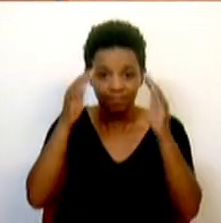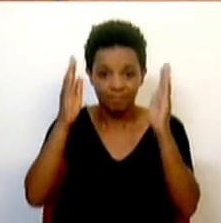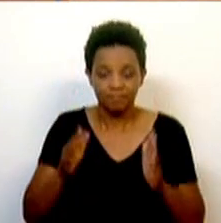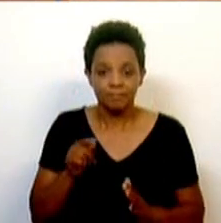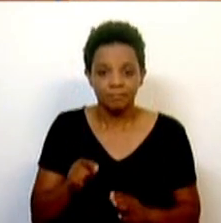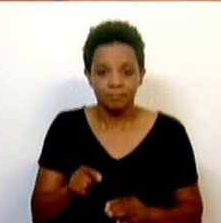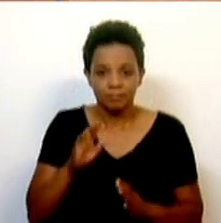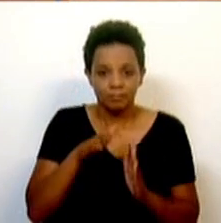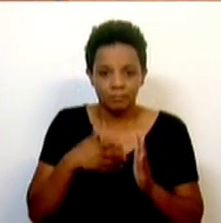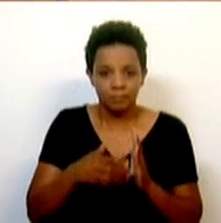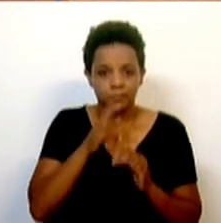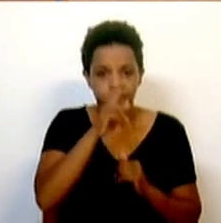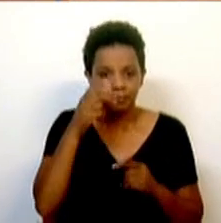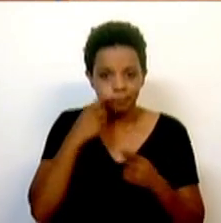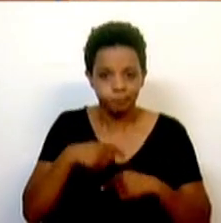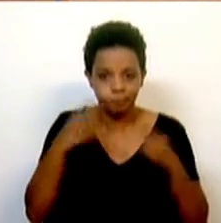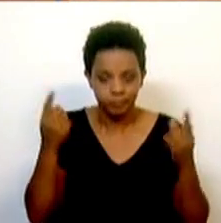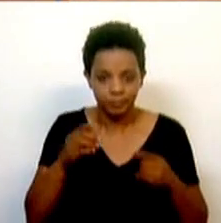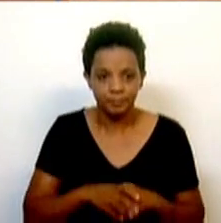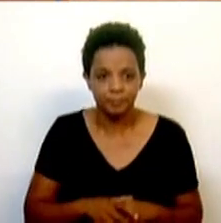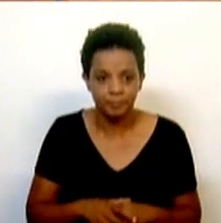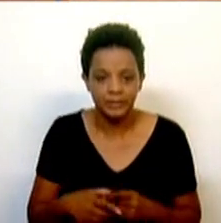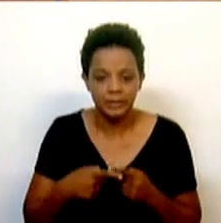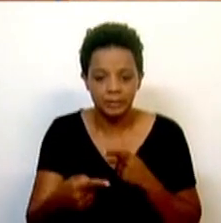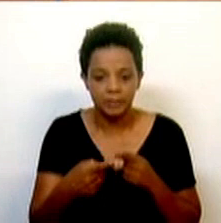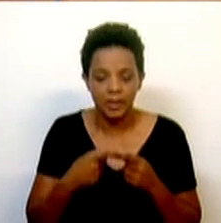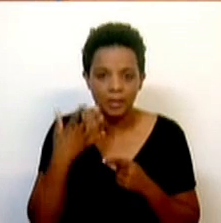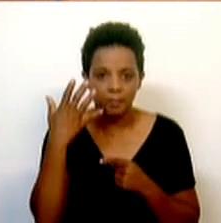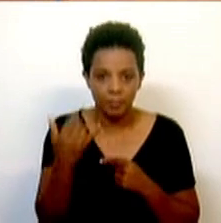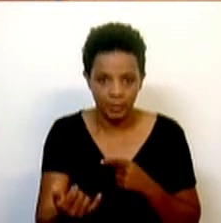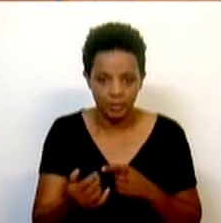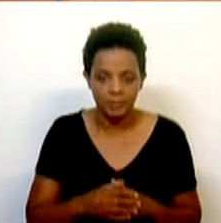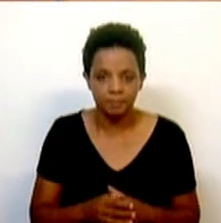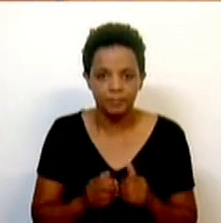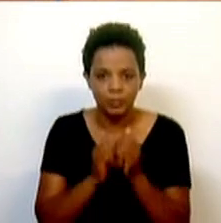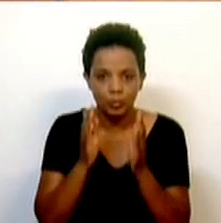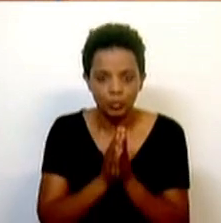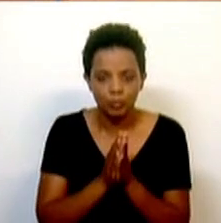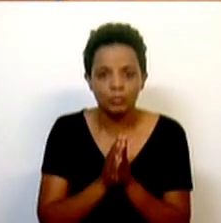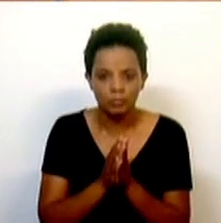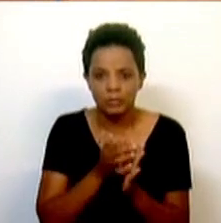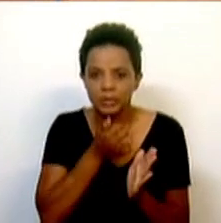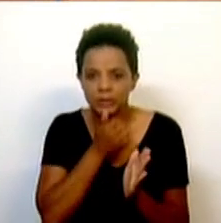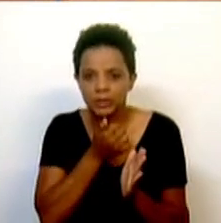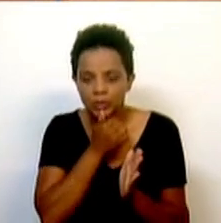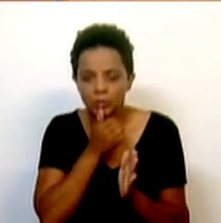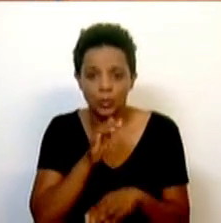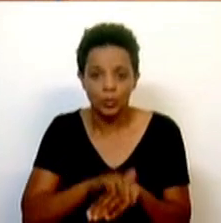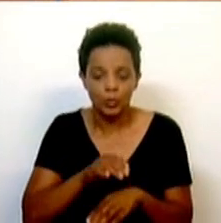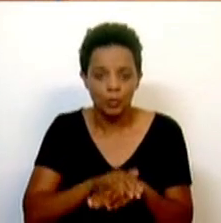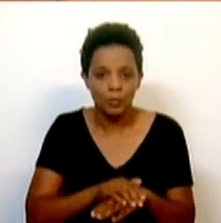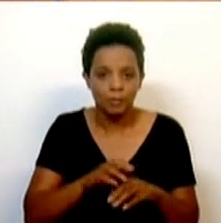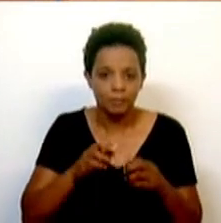que o plano de mobilidade será apresentado na próxima semana, com todas as artérias que estão definidas face aos